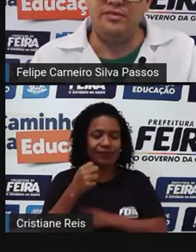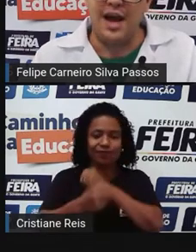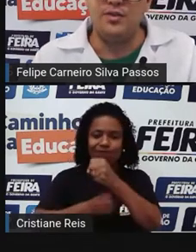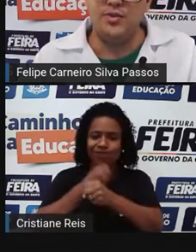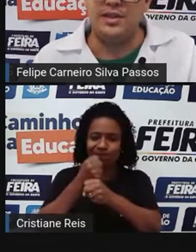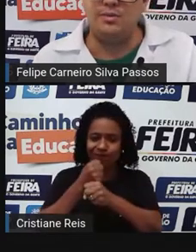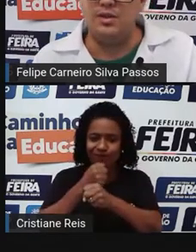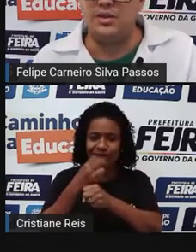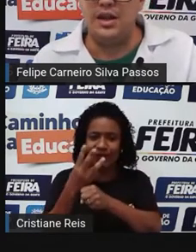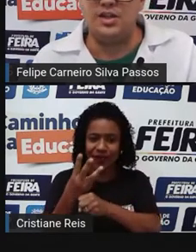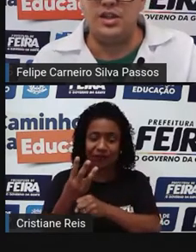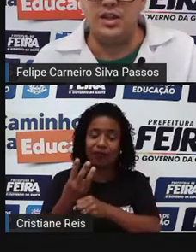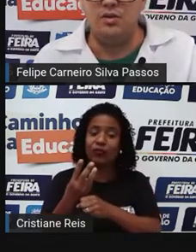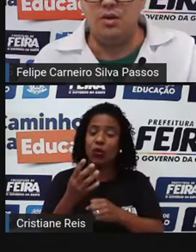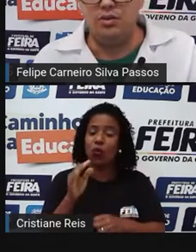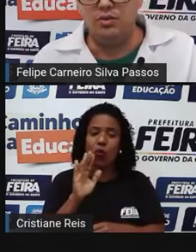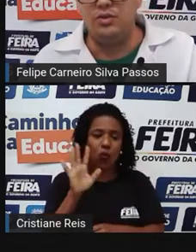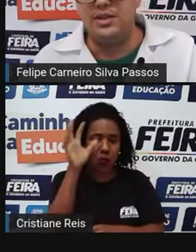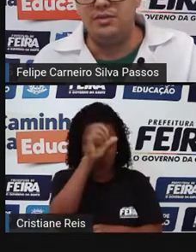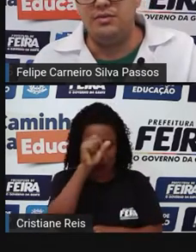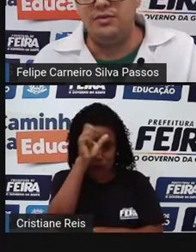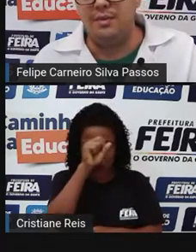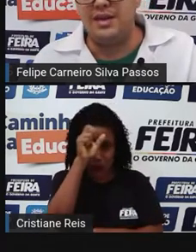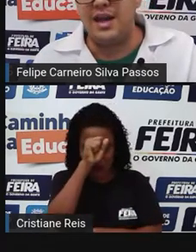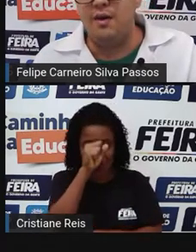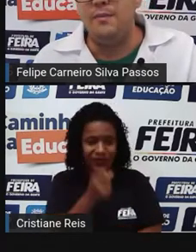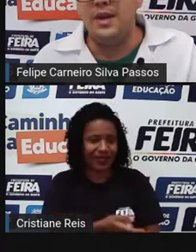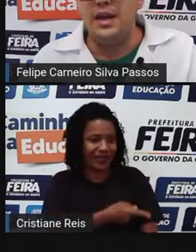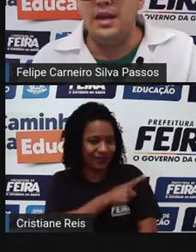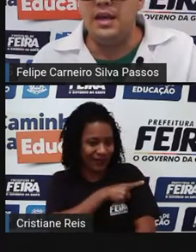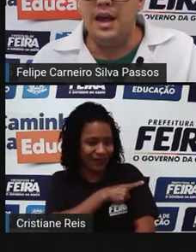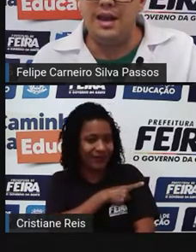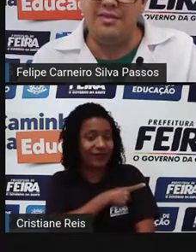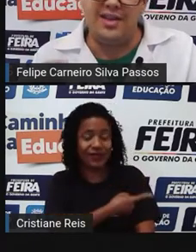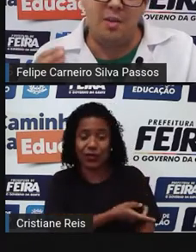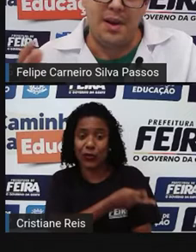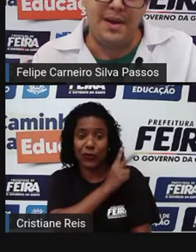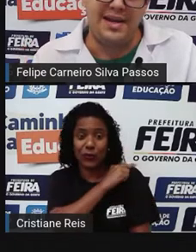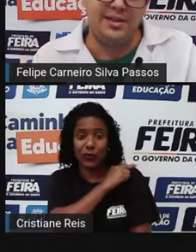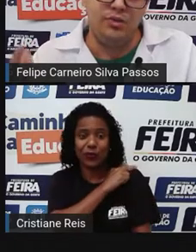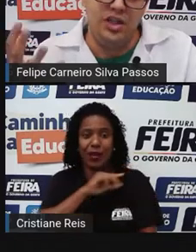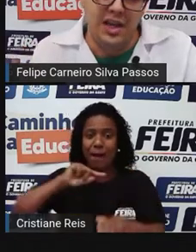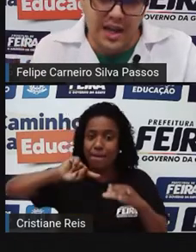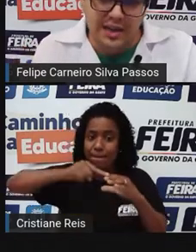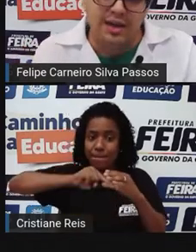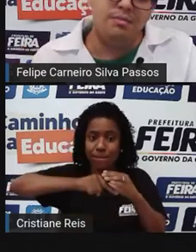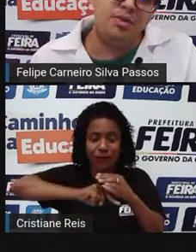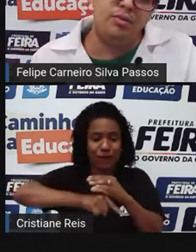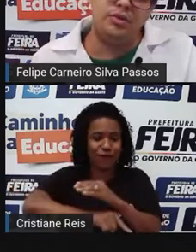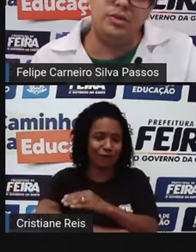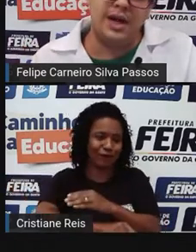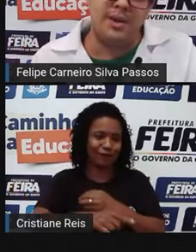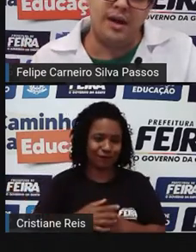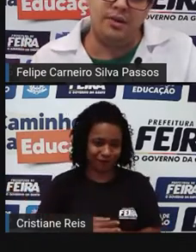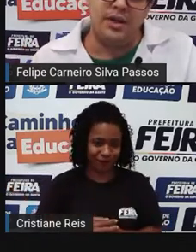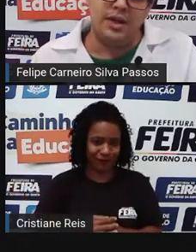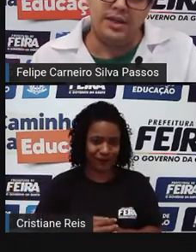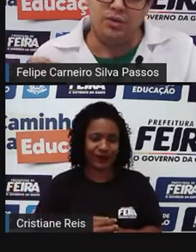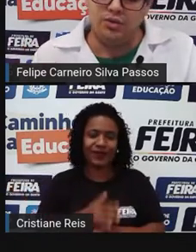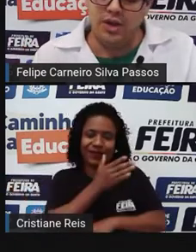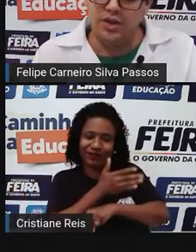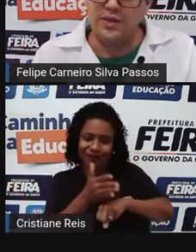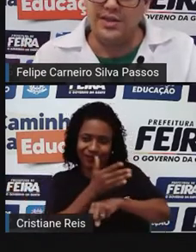aprofundar os conhecimentos que ele adquiriu ao longo do ensino fundamental e ele vai ter uma preparação direta para o mundo do trabalho.